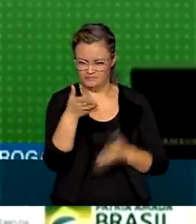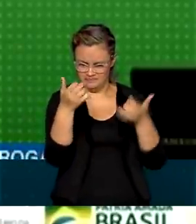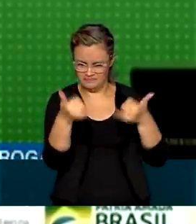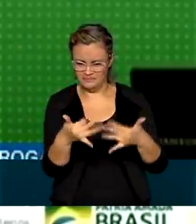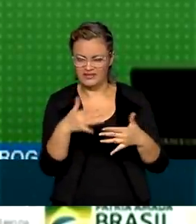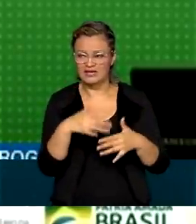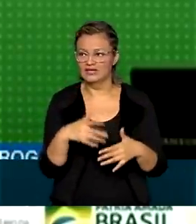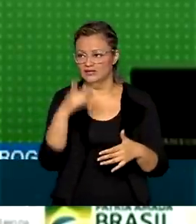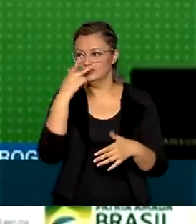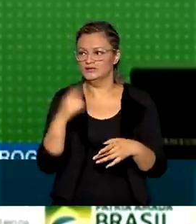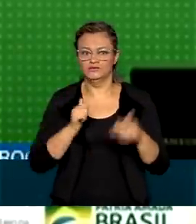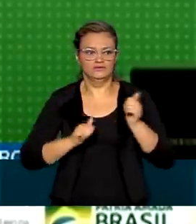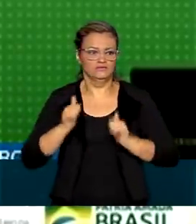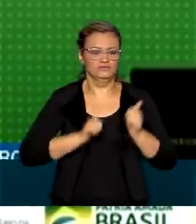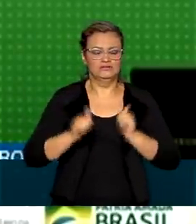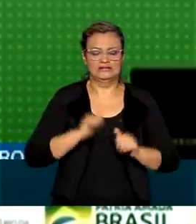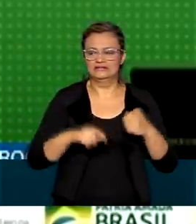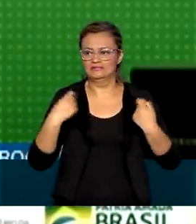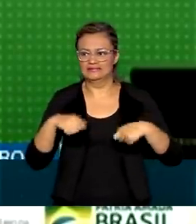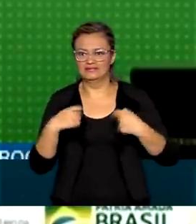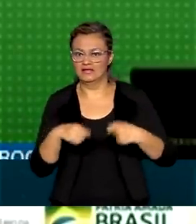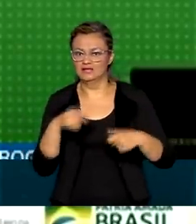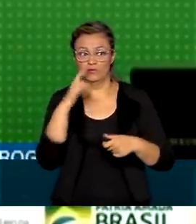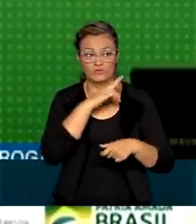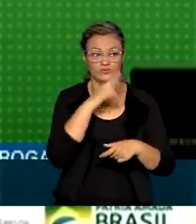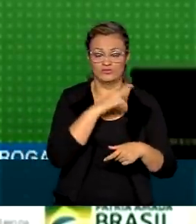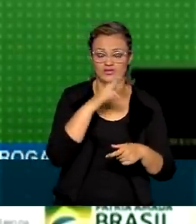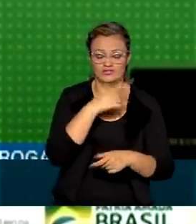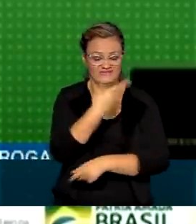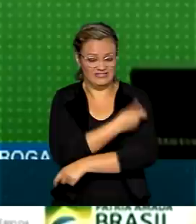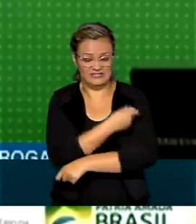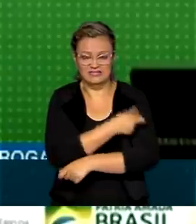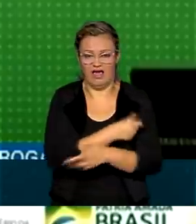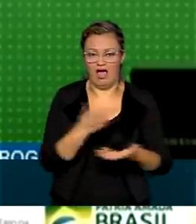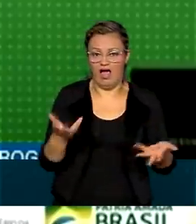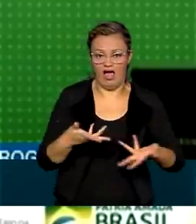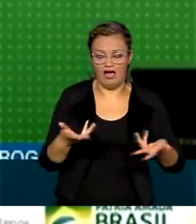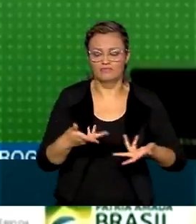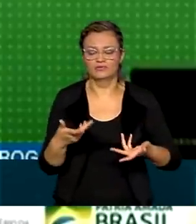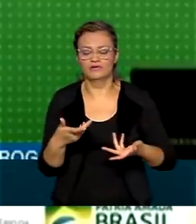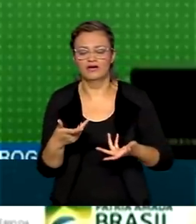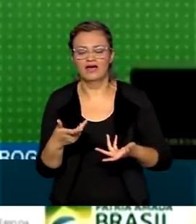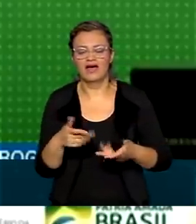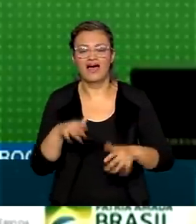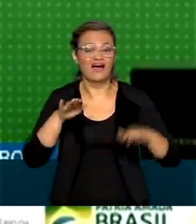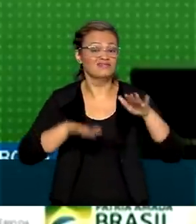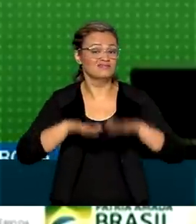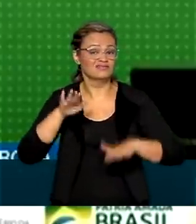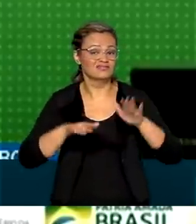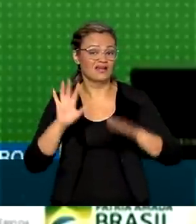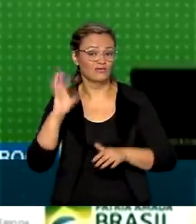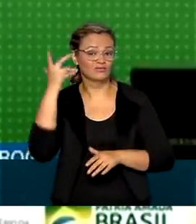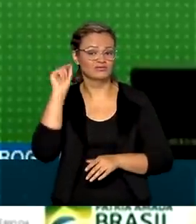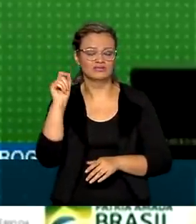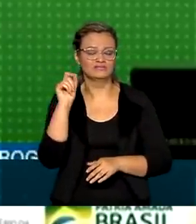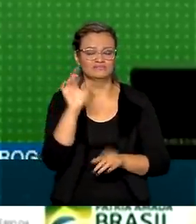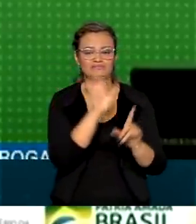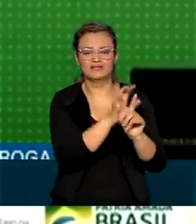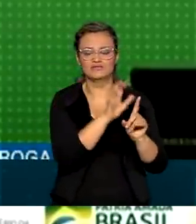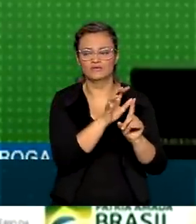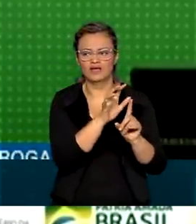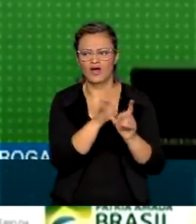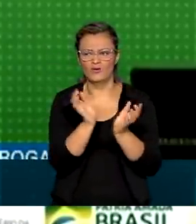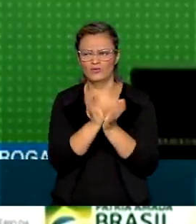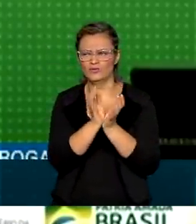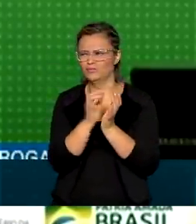no afã de contribuir com a vacinação, às vezes se pressiona para botar um